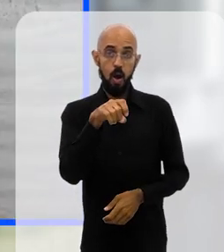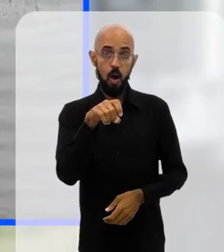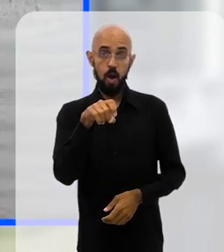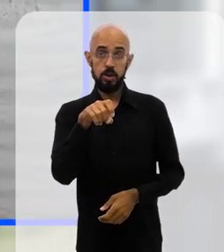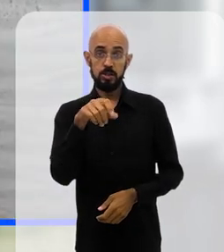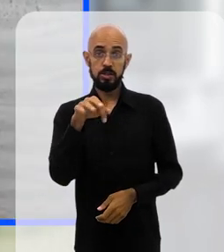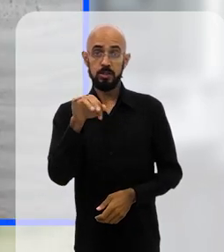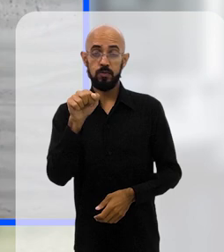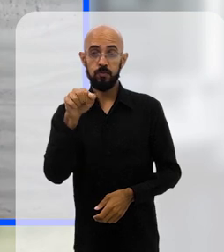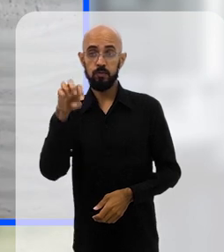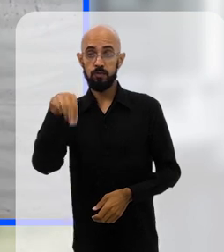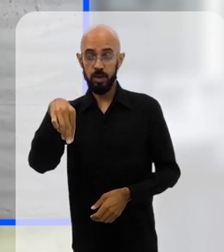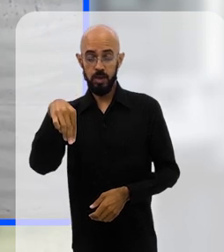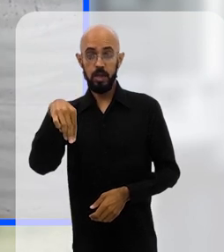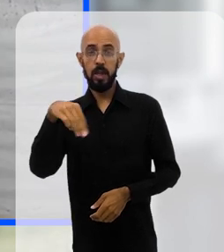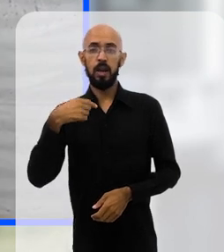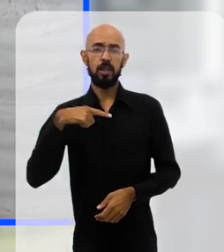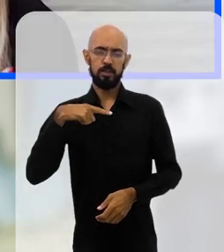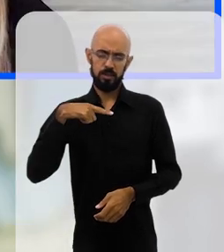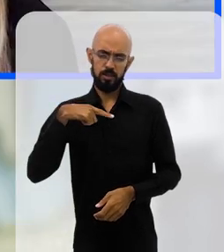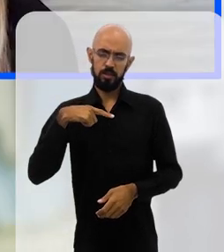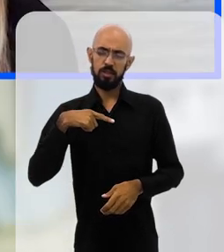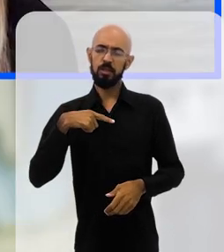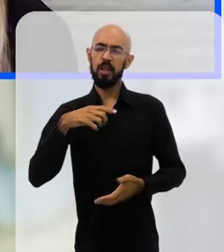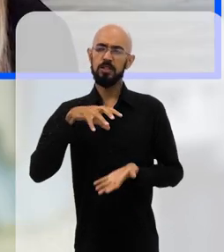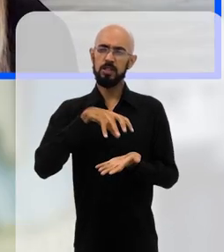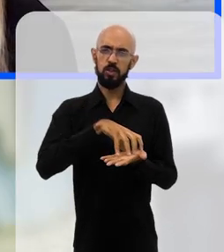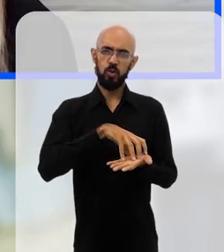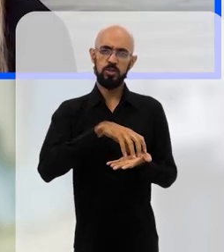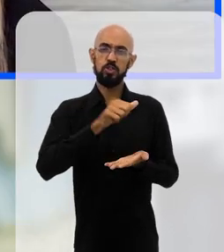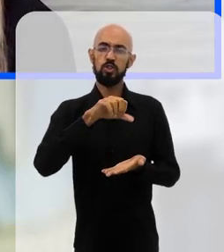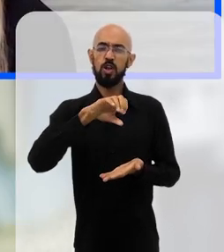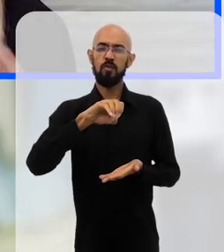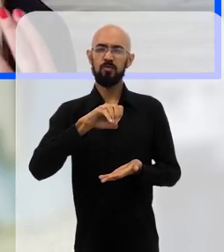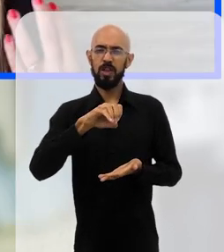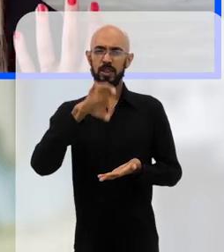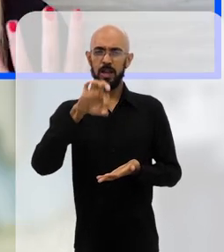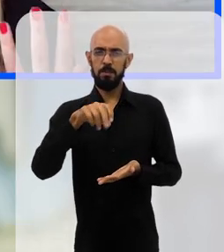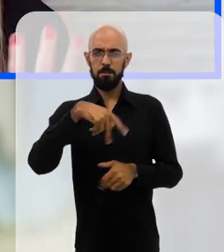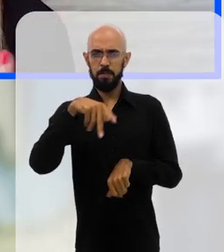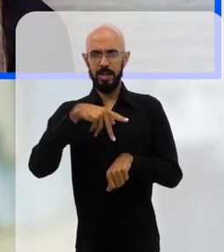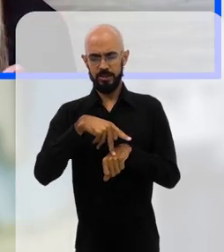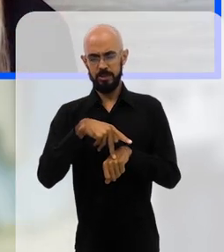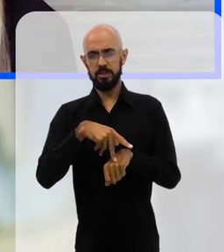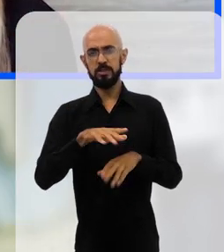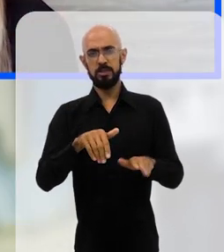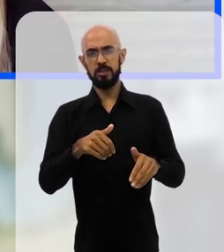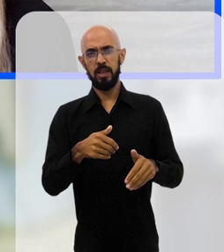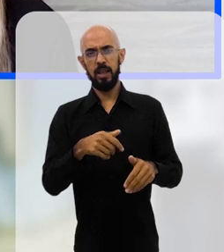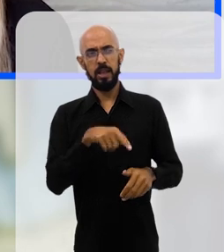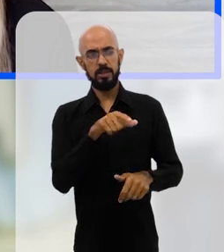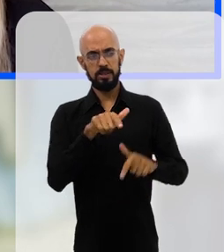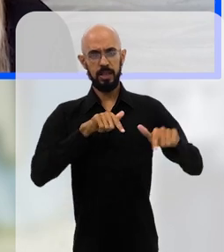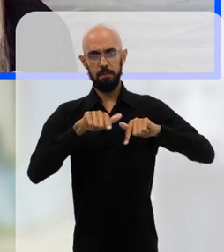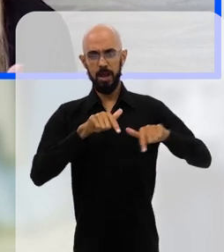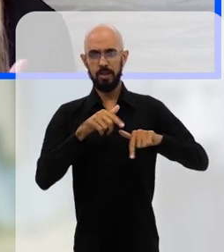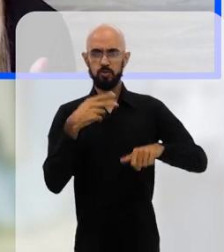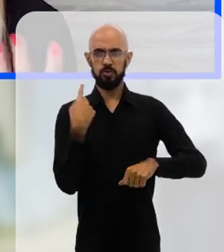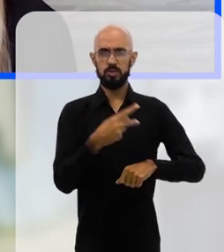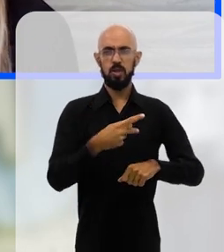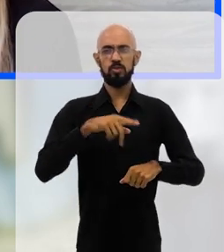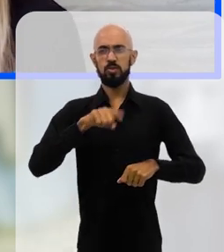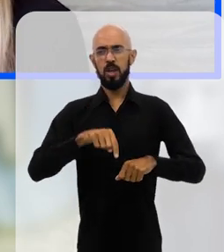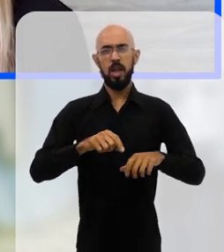a Oxfam atua em 90 países. São pessoas distribuídas. Então, esse trabalho de vocês